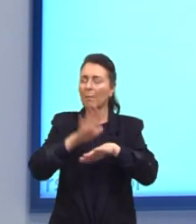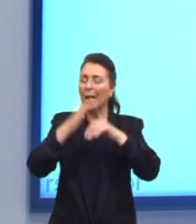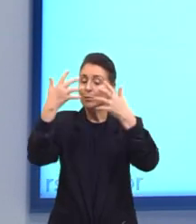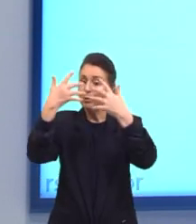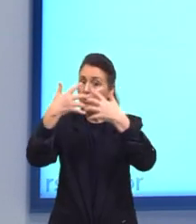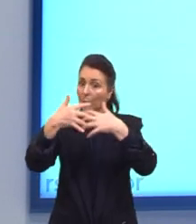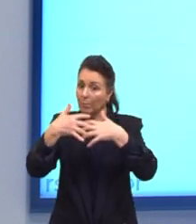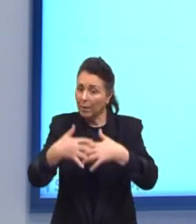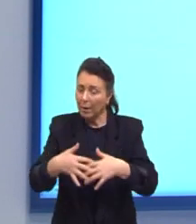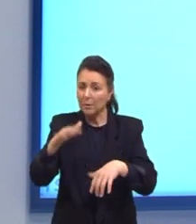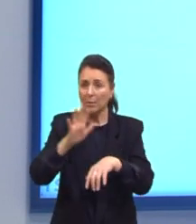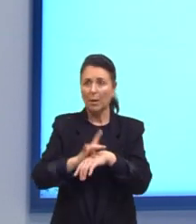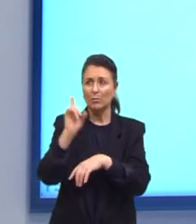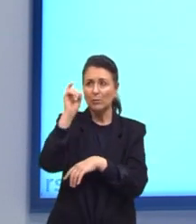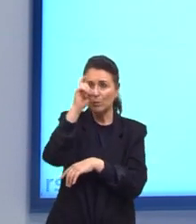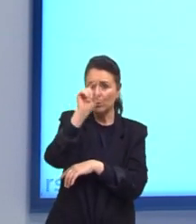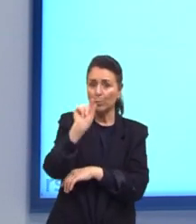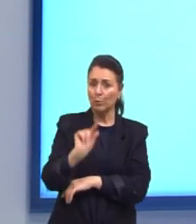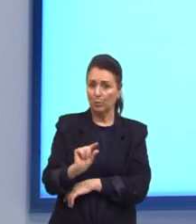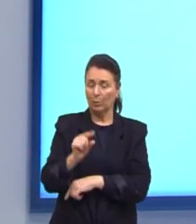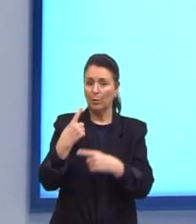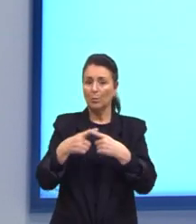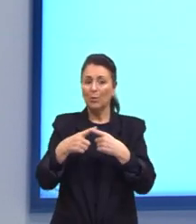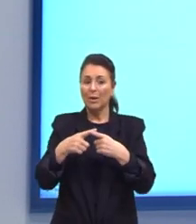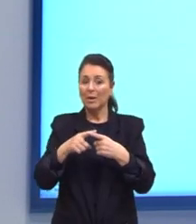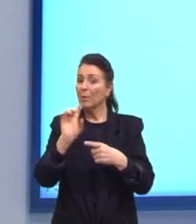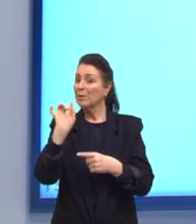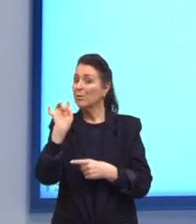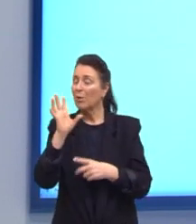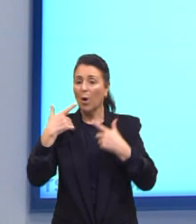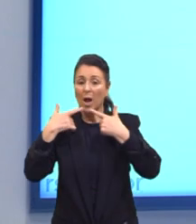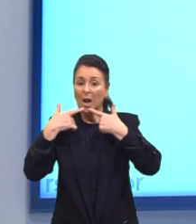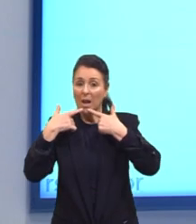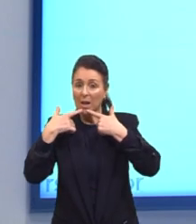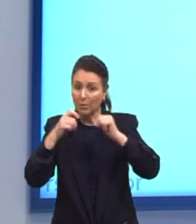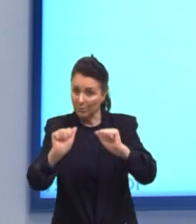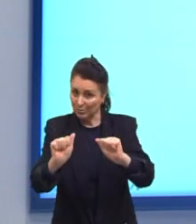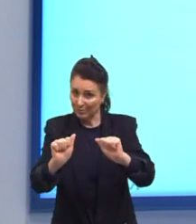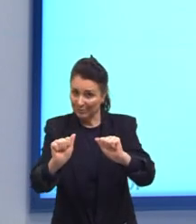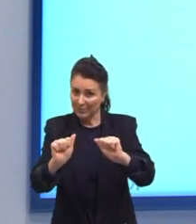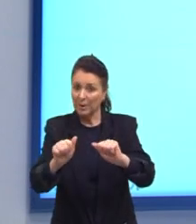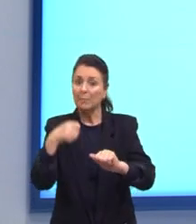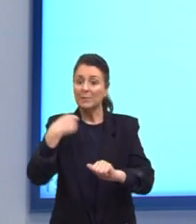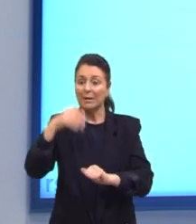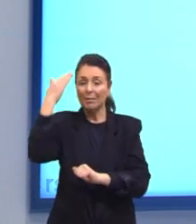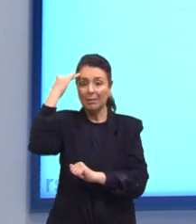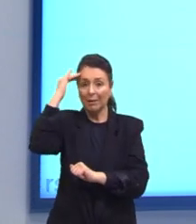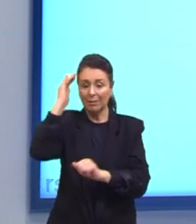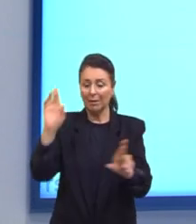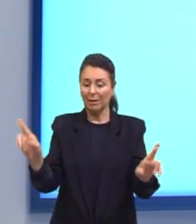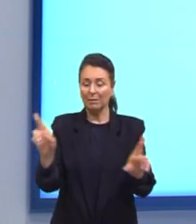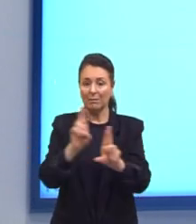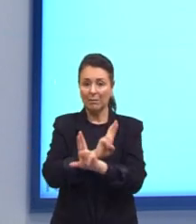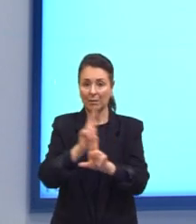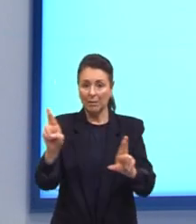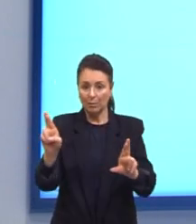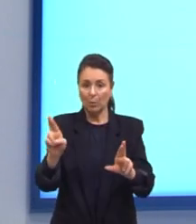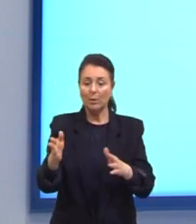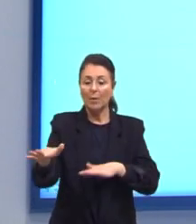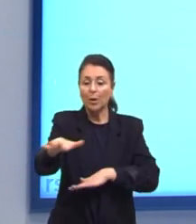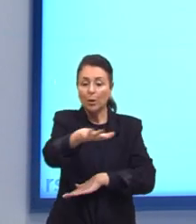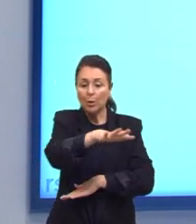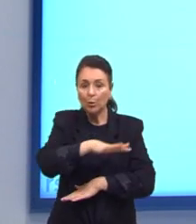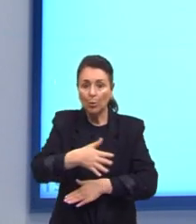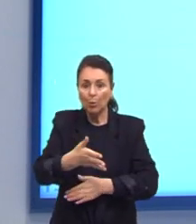difícil Porque ela sai Do aspecto Só linguístico E a gente Precisa entender Ali as relações Comerciais